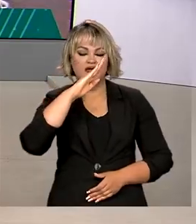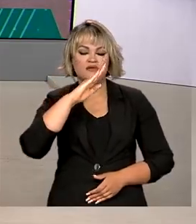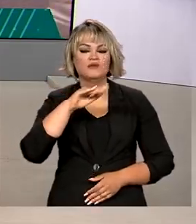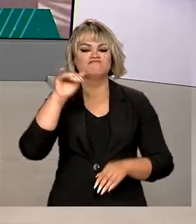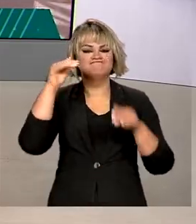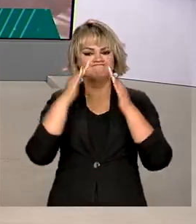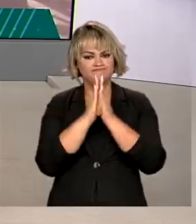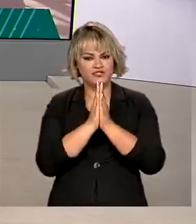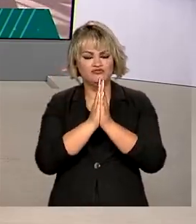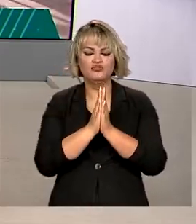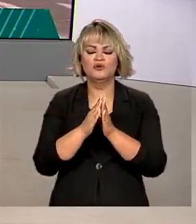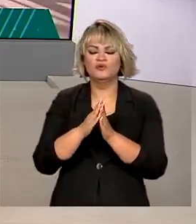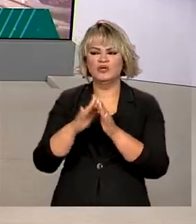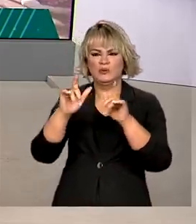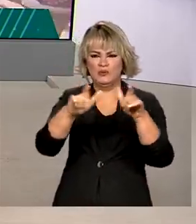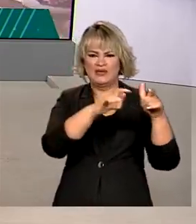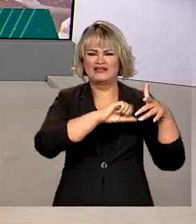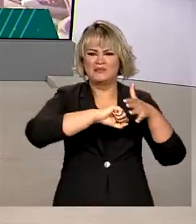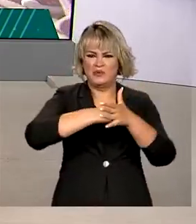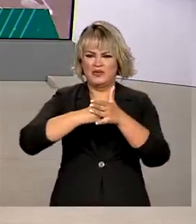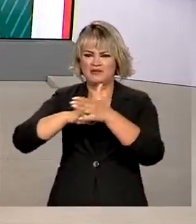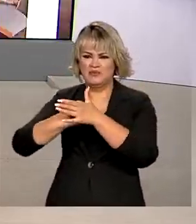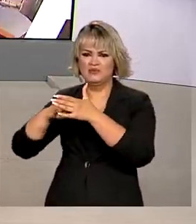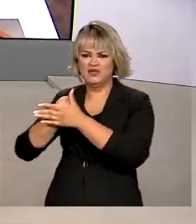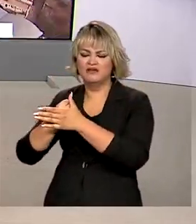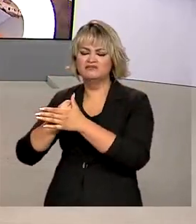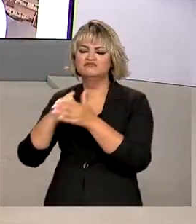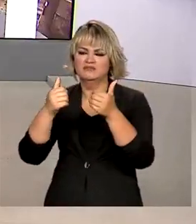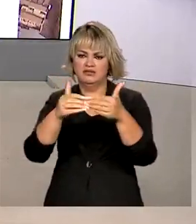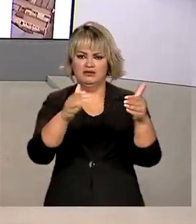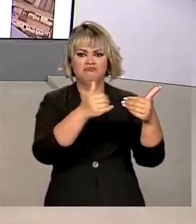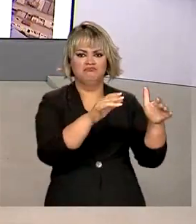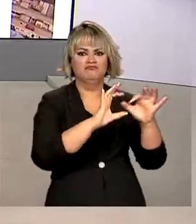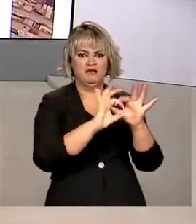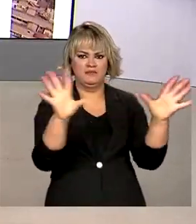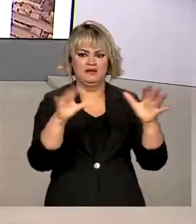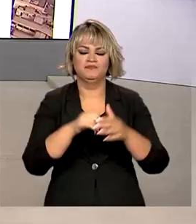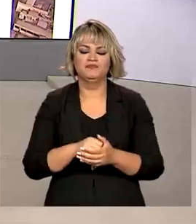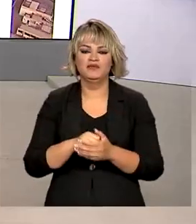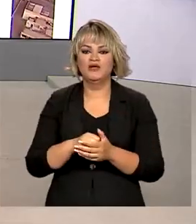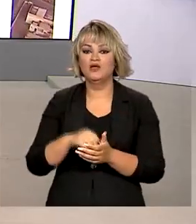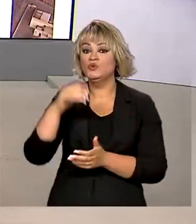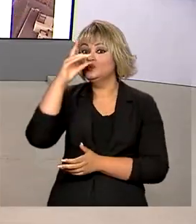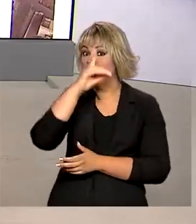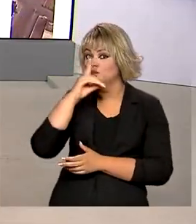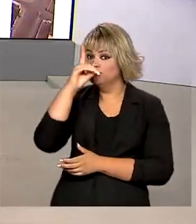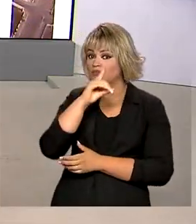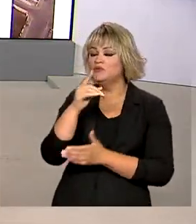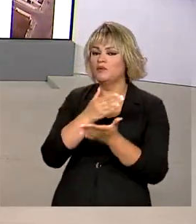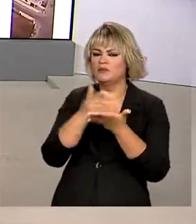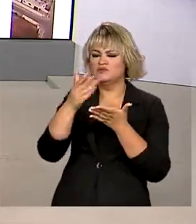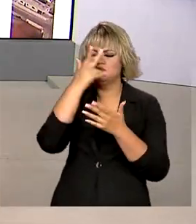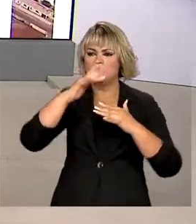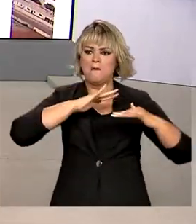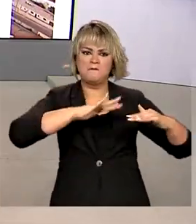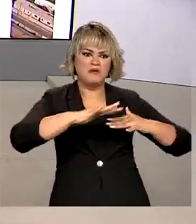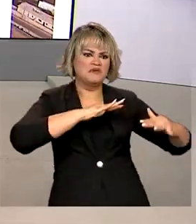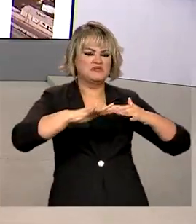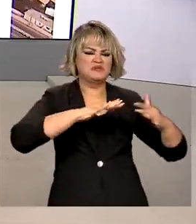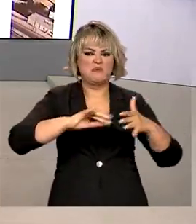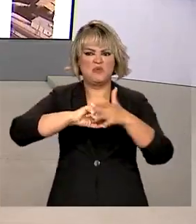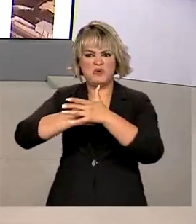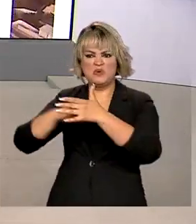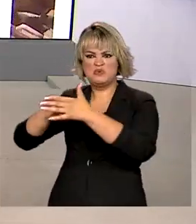pediu que as rodovias sejam desobstruídas. Desde domingo, manifestantes ocupam as rodovias